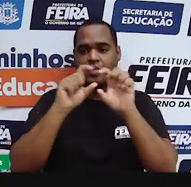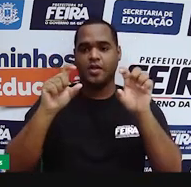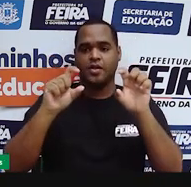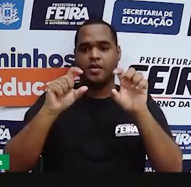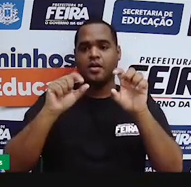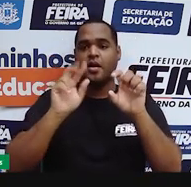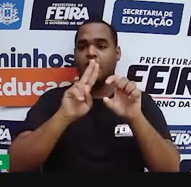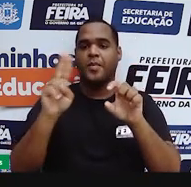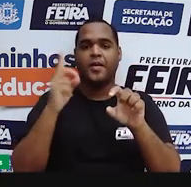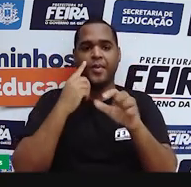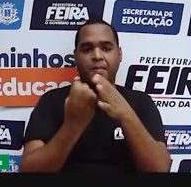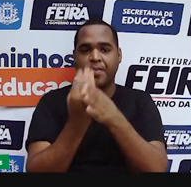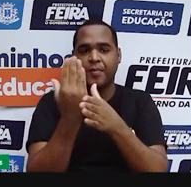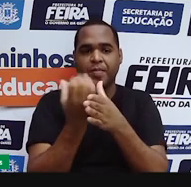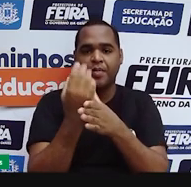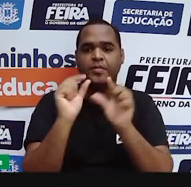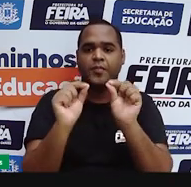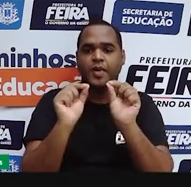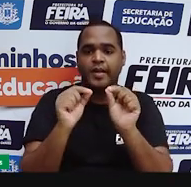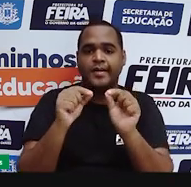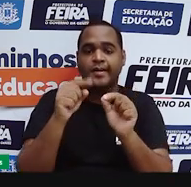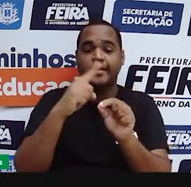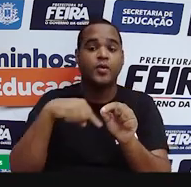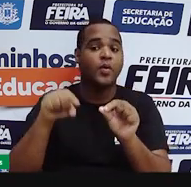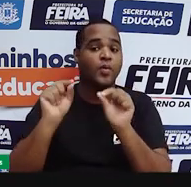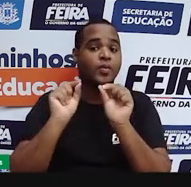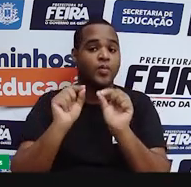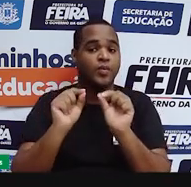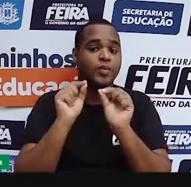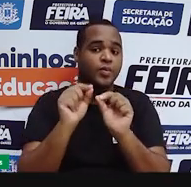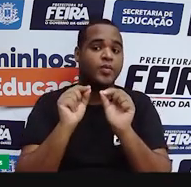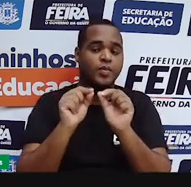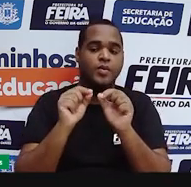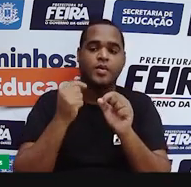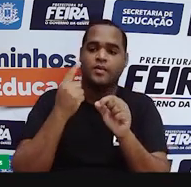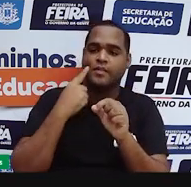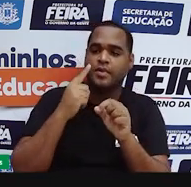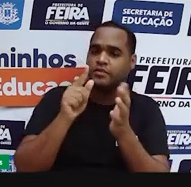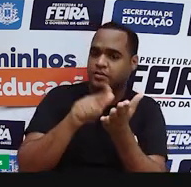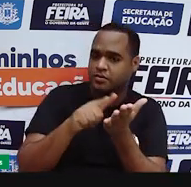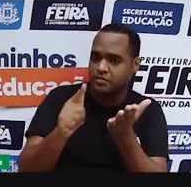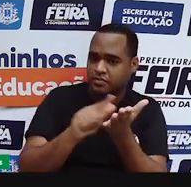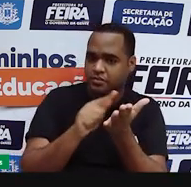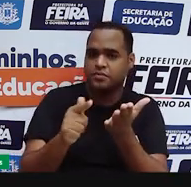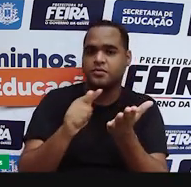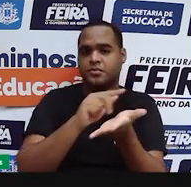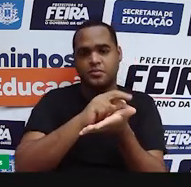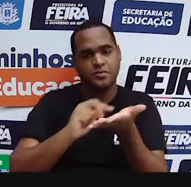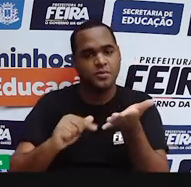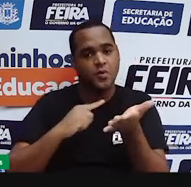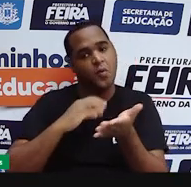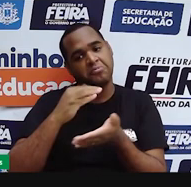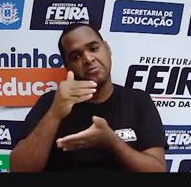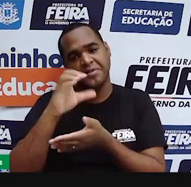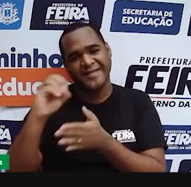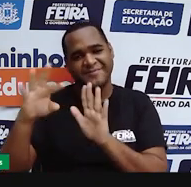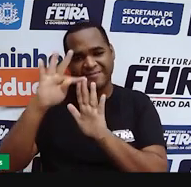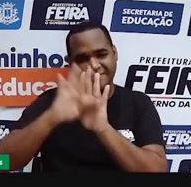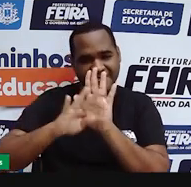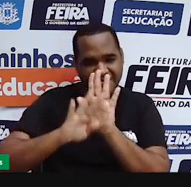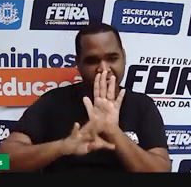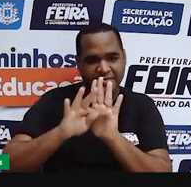aparece assim. O que é que a gente checa? A gente checa links de sites, notícias, e textos com mais de 100 palavras. O que não